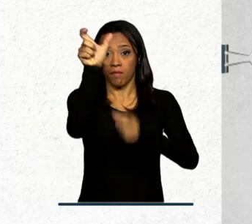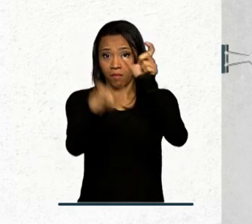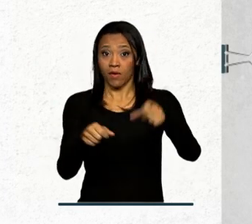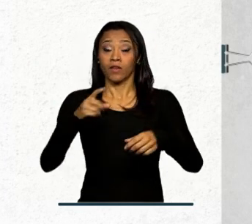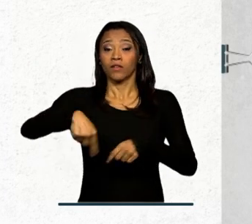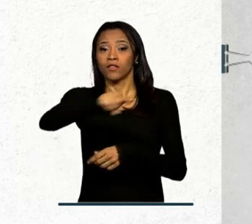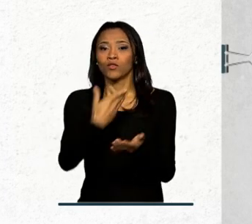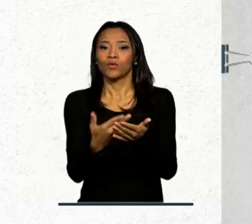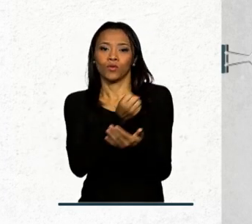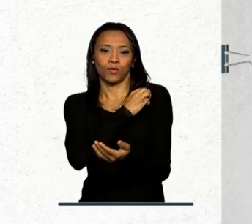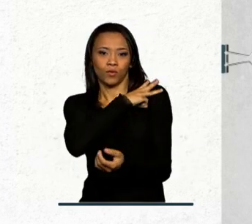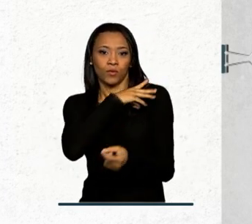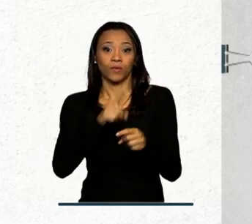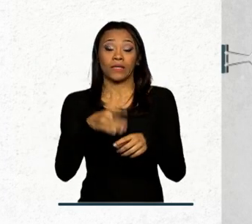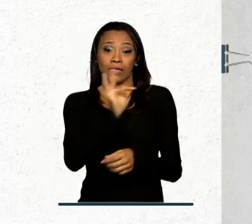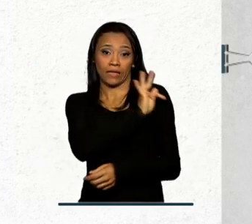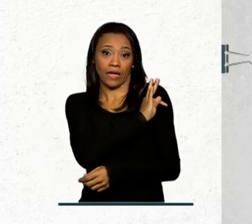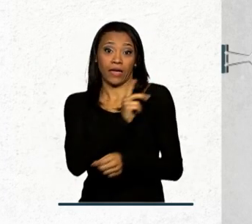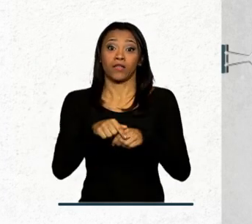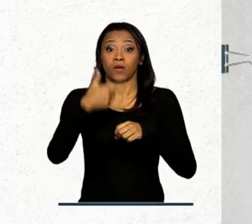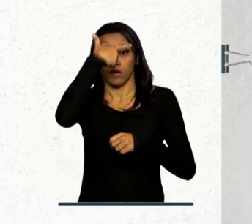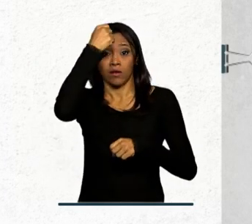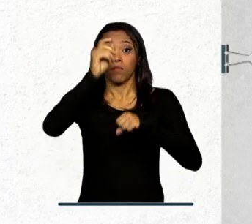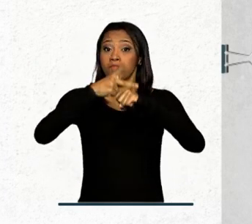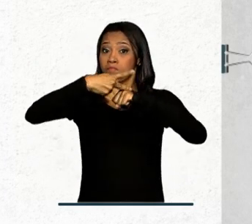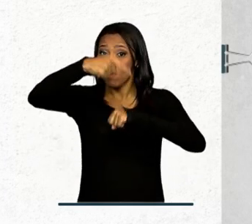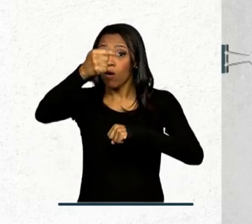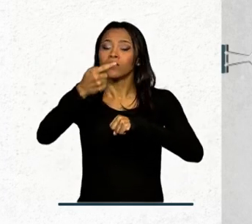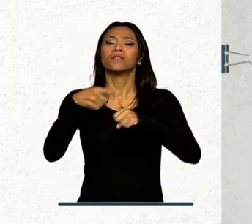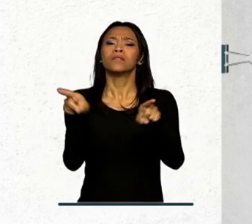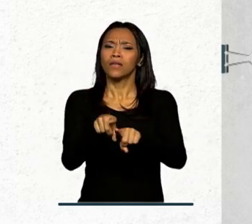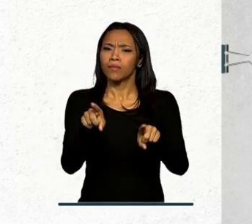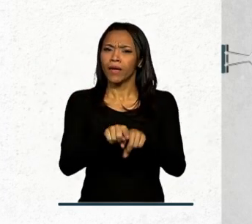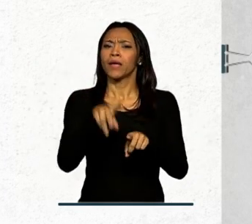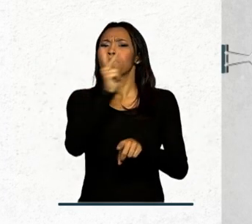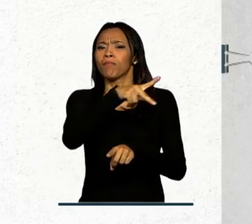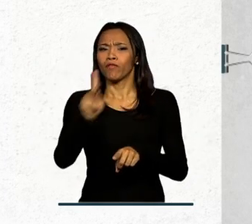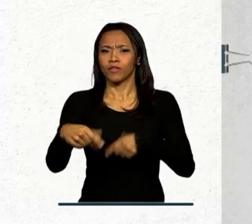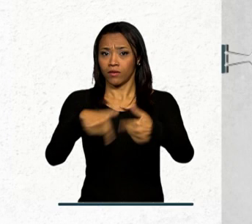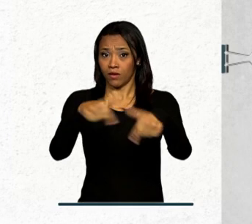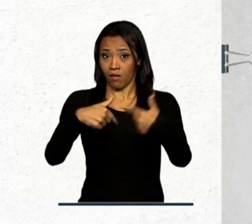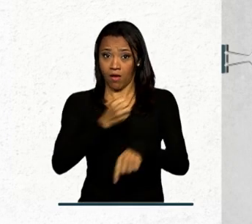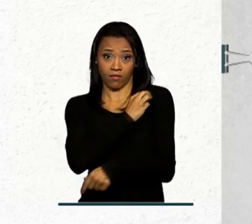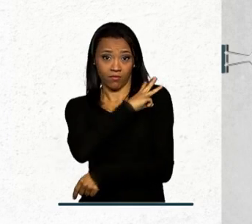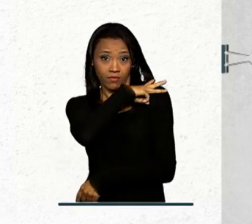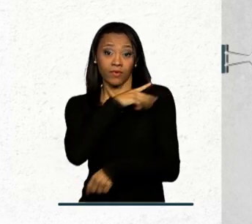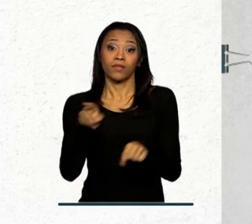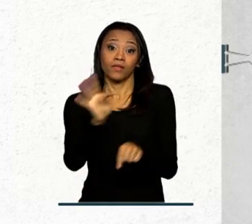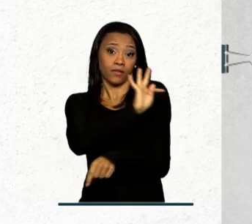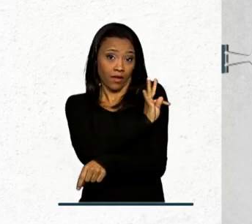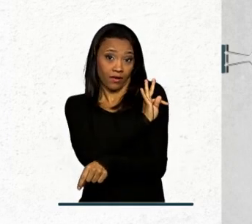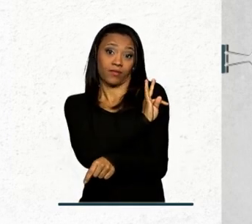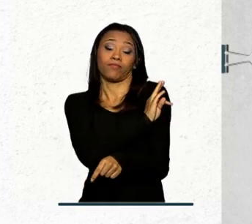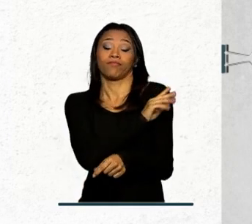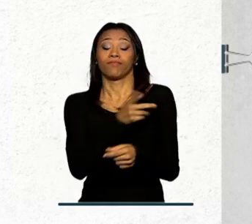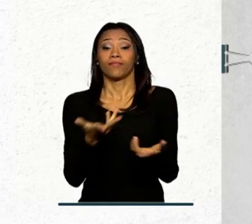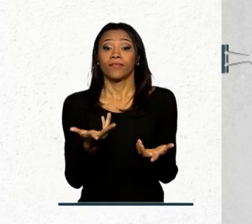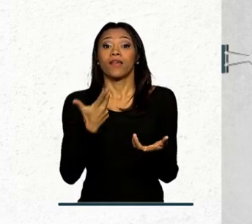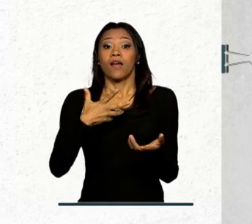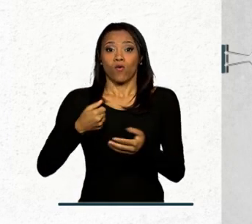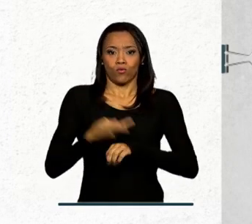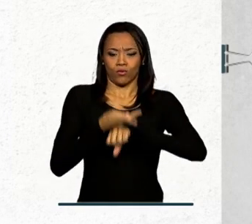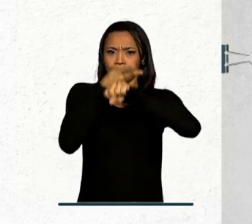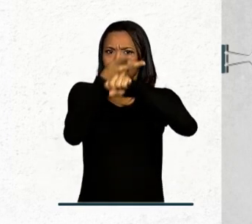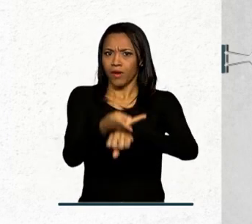ensino médio, técnico, graduação e pós-graduação, bem como professores do ensino médio e técnico subsequente. As